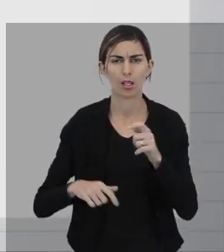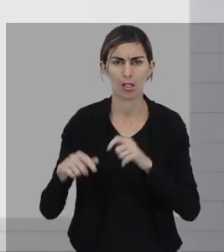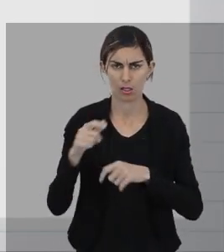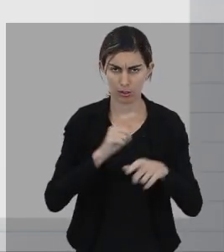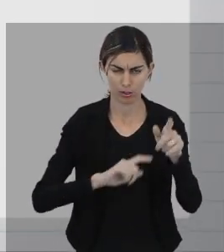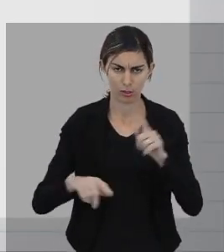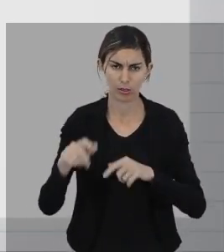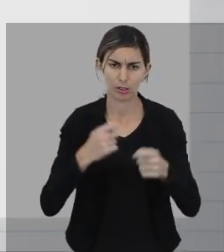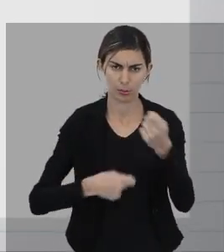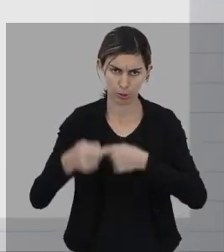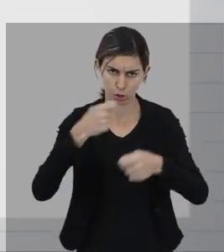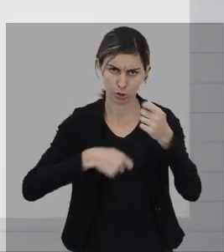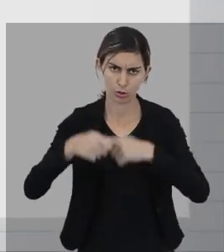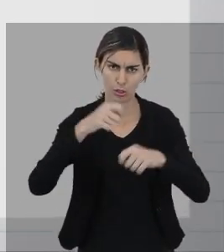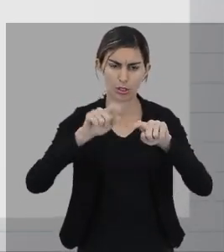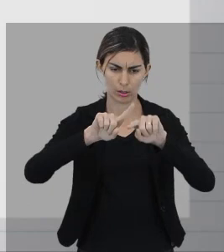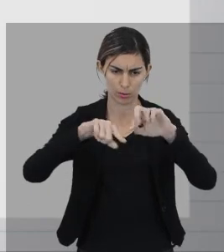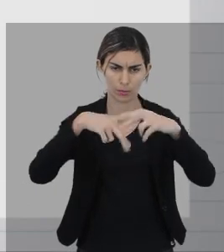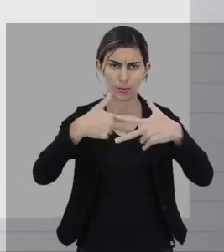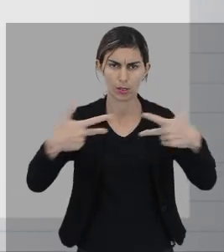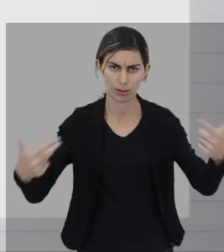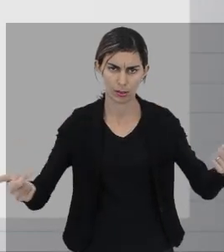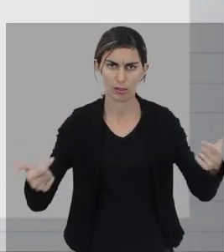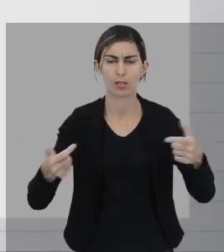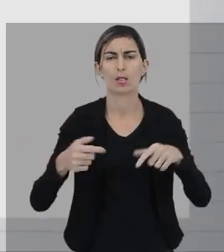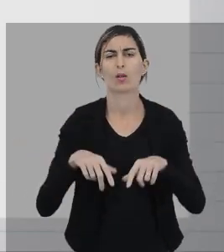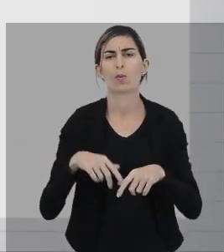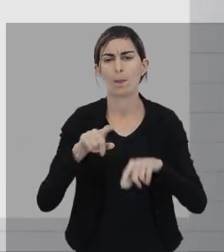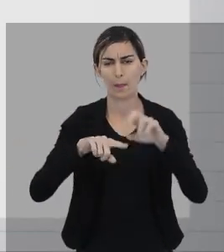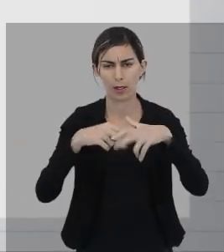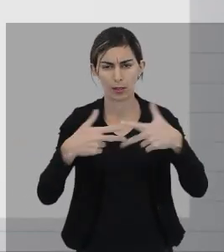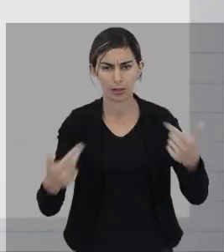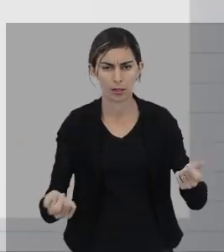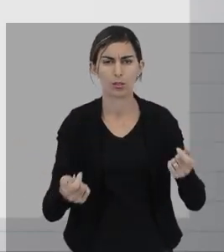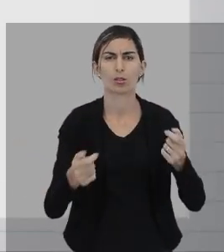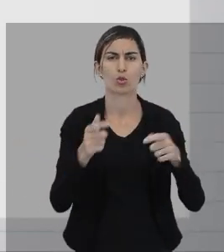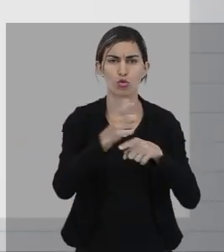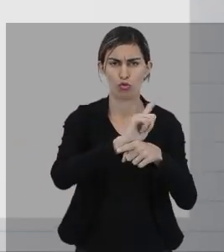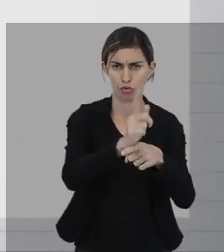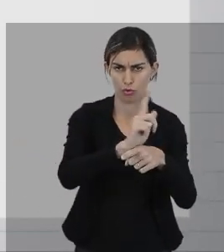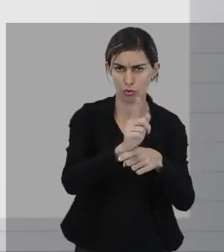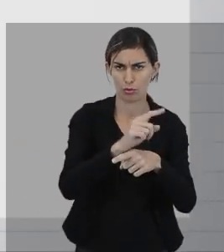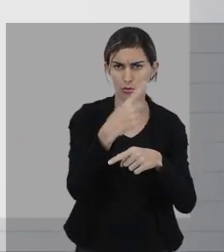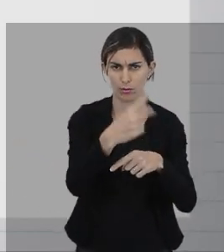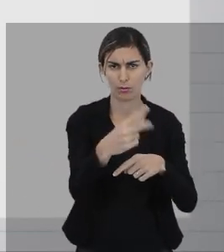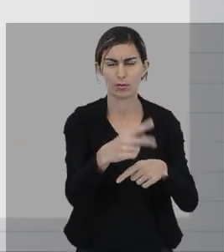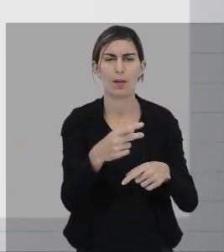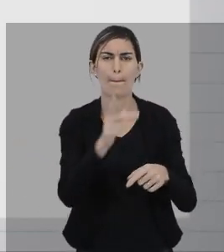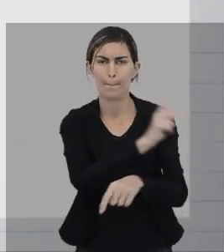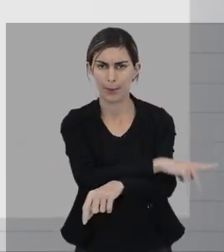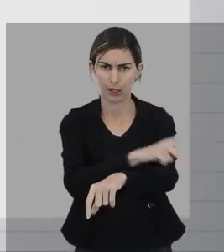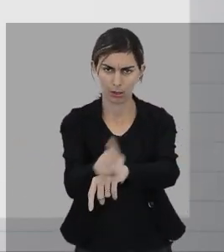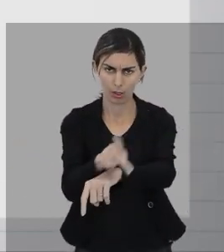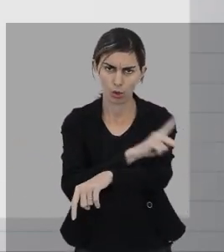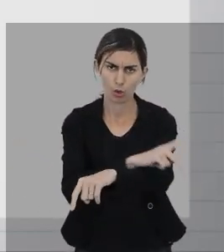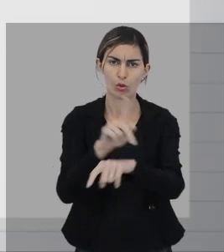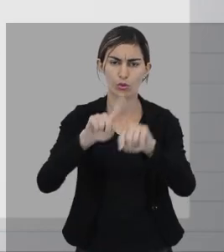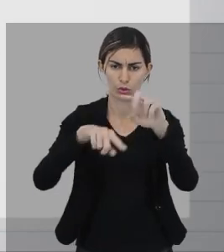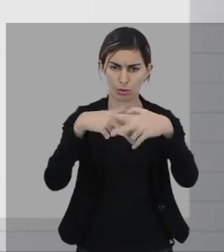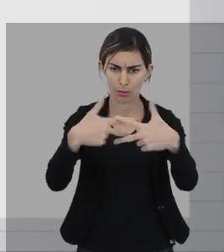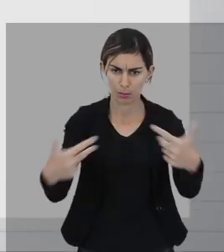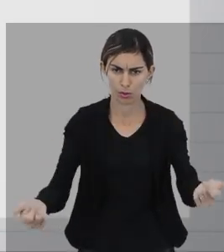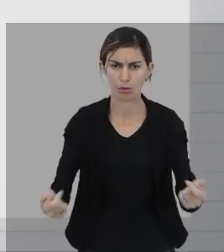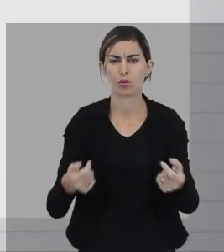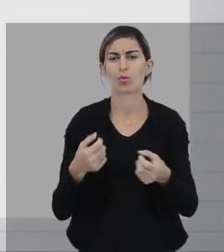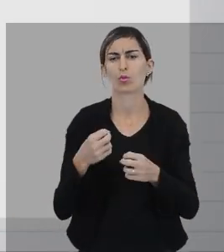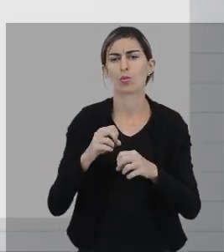administração dos materiais, o destino correto de cada material, aspectos da gestão pedagógica dos materiais,